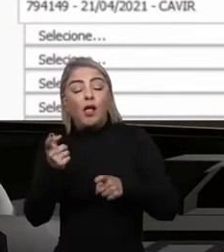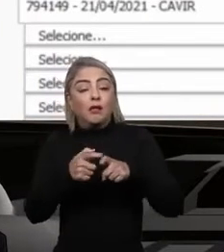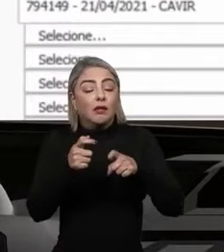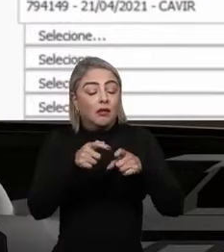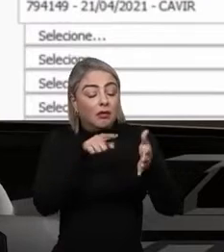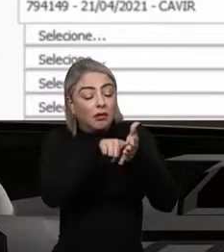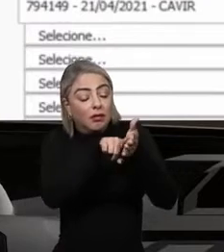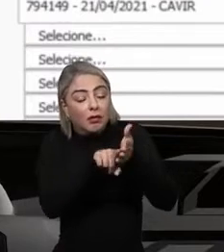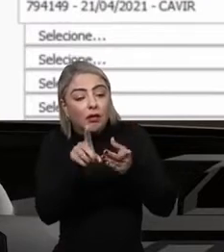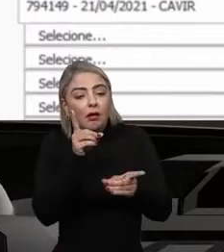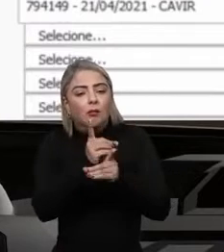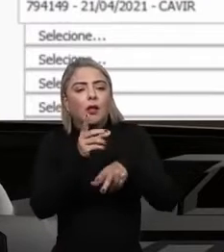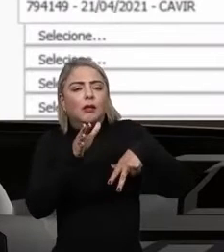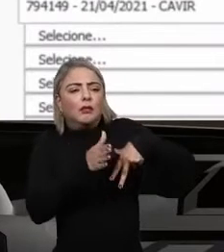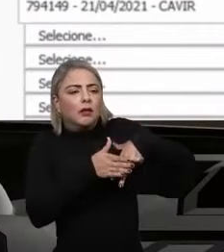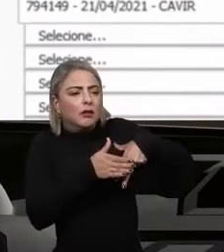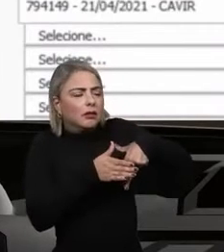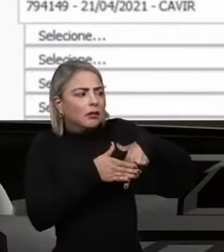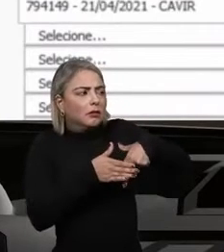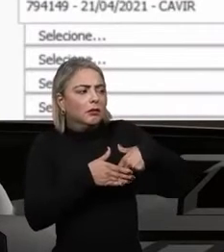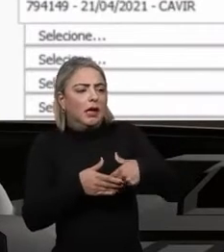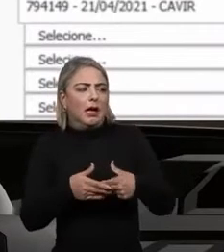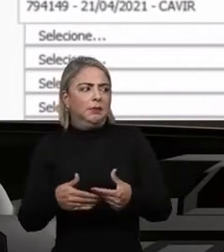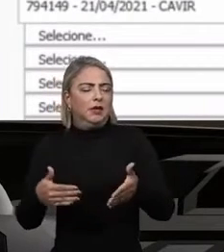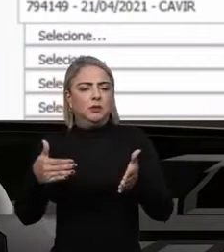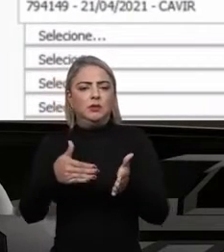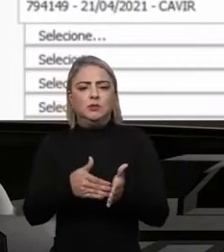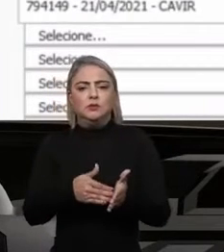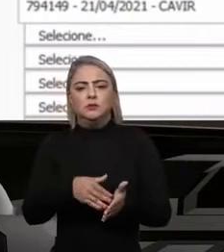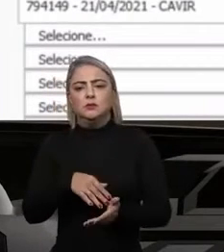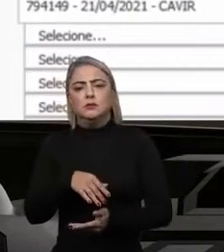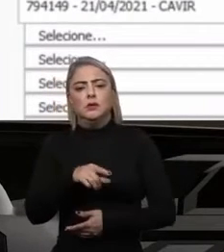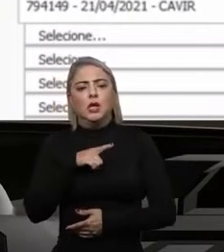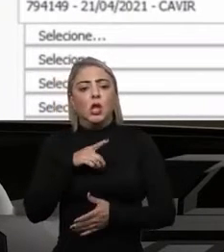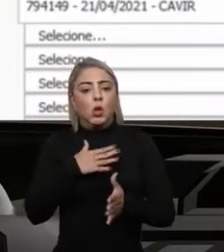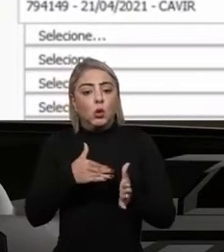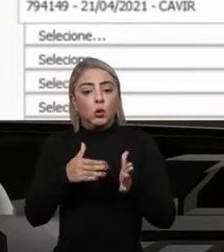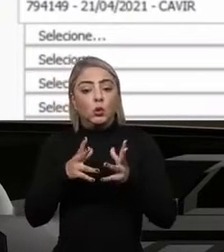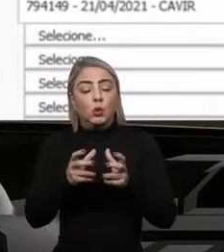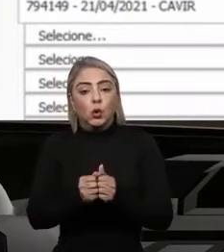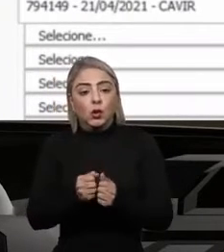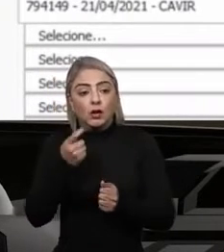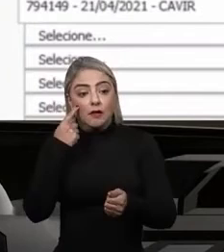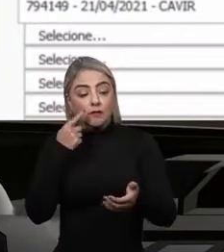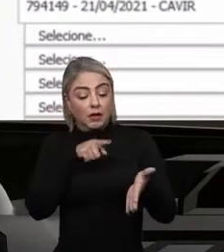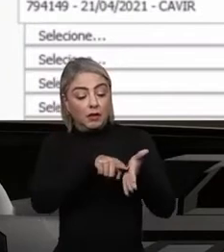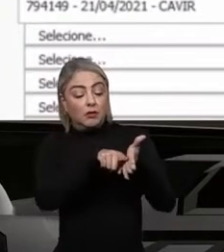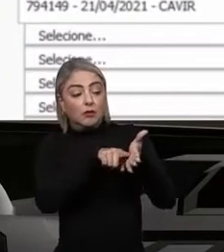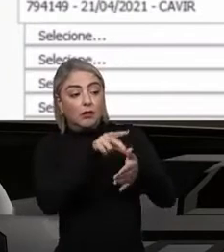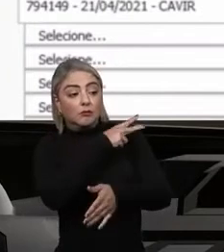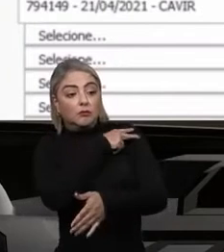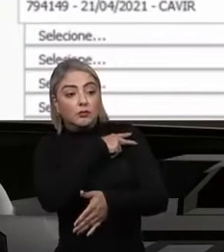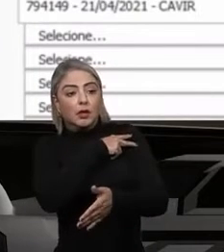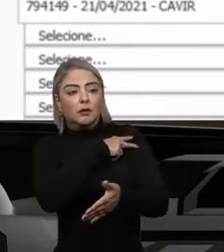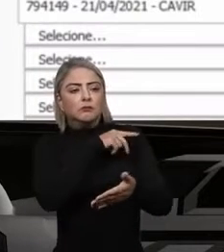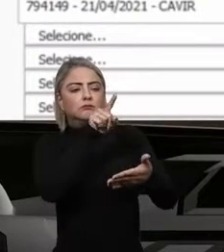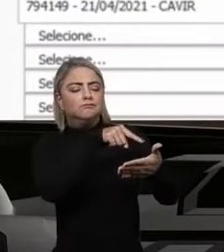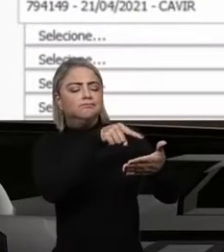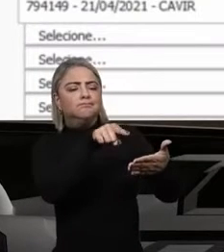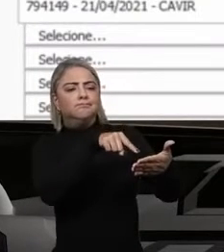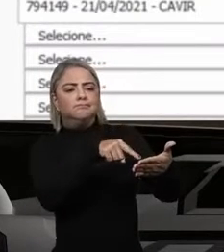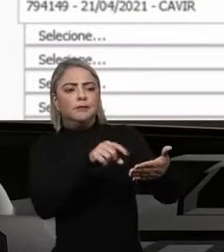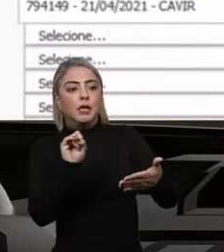o paciente e que até aquele momento da auditoria não foram atendidos. Toda vez que o auditor marca esses exames de